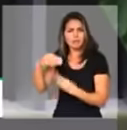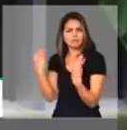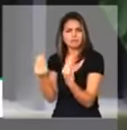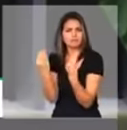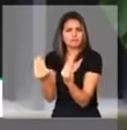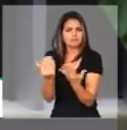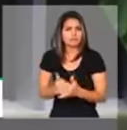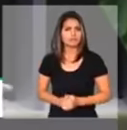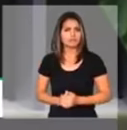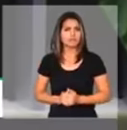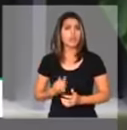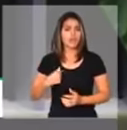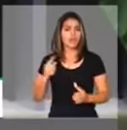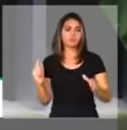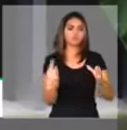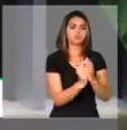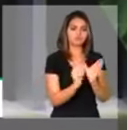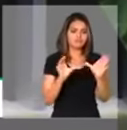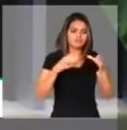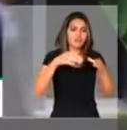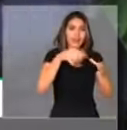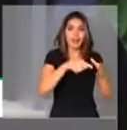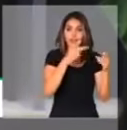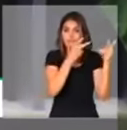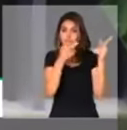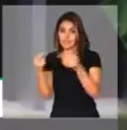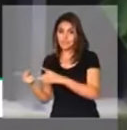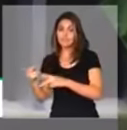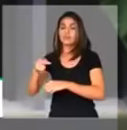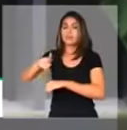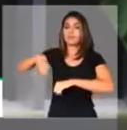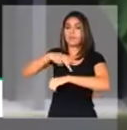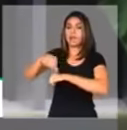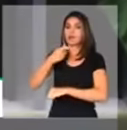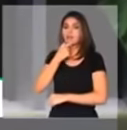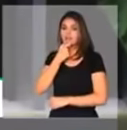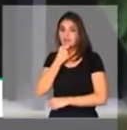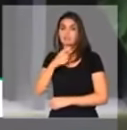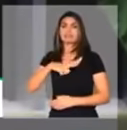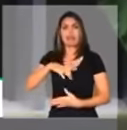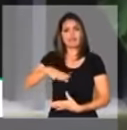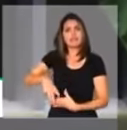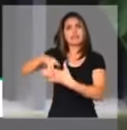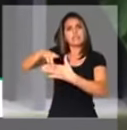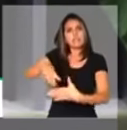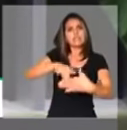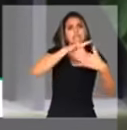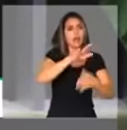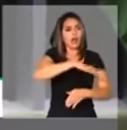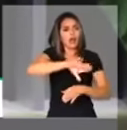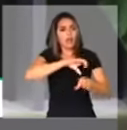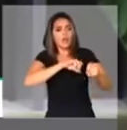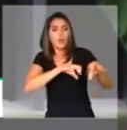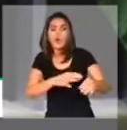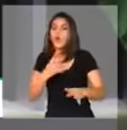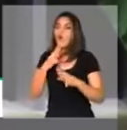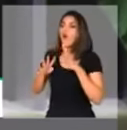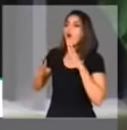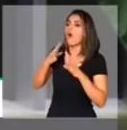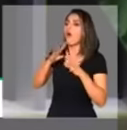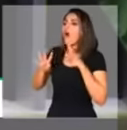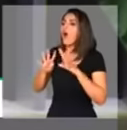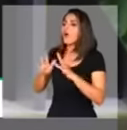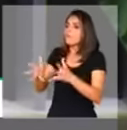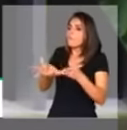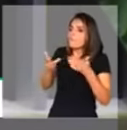eu participei como integrante em uma missão ao Reino Unido, que levou líderes da área de educação para conhecer as melhores práticas britânicas.